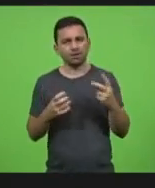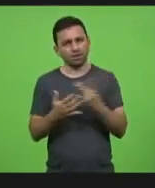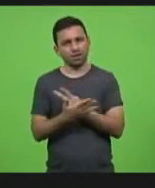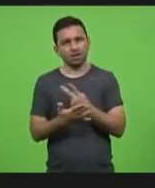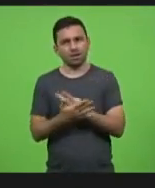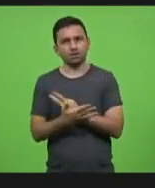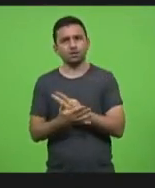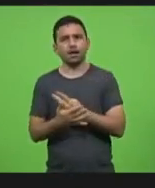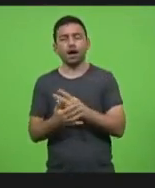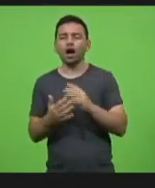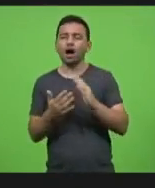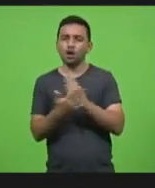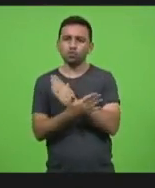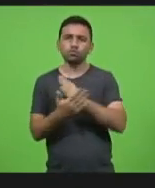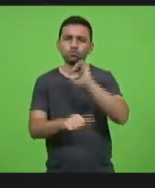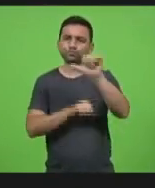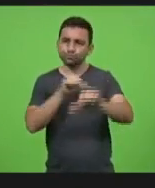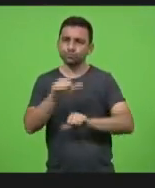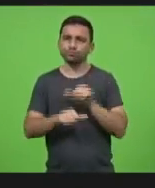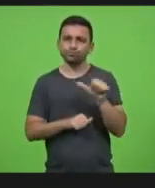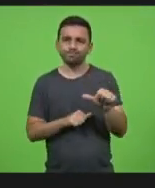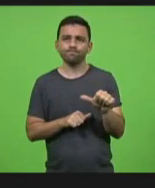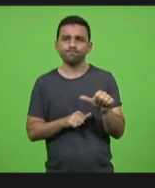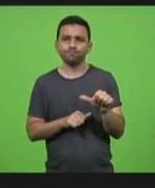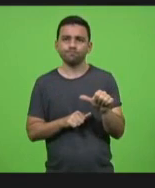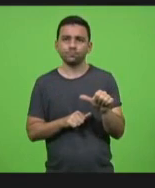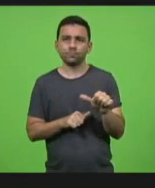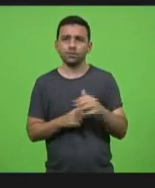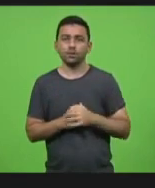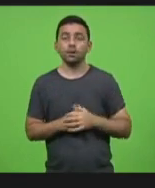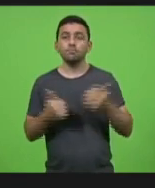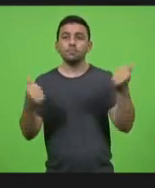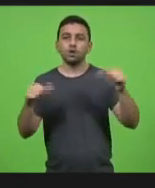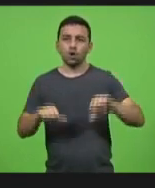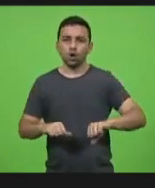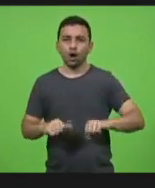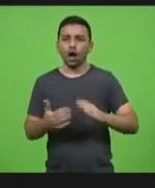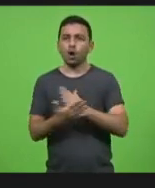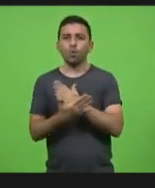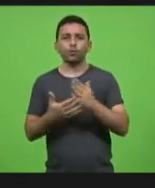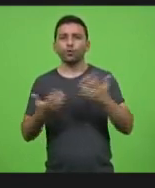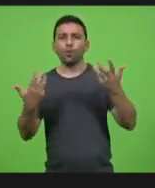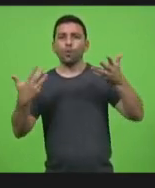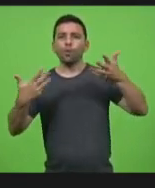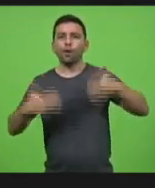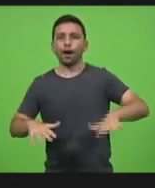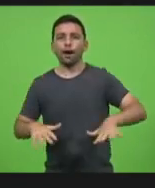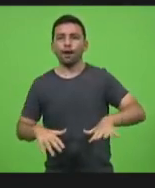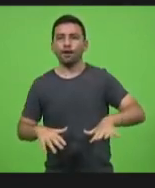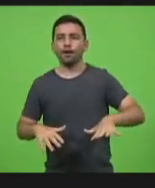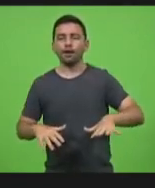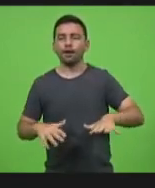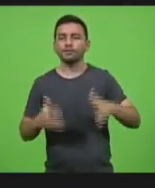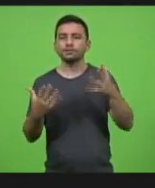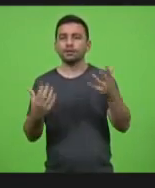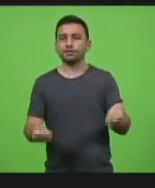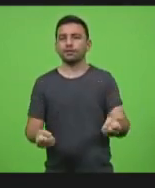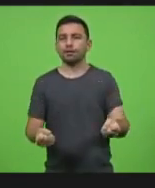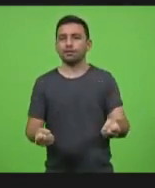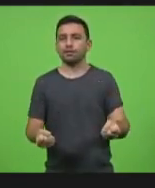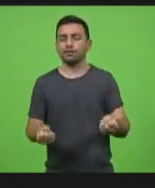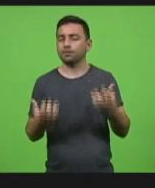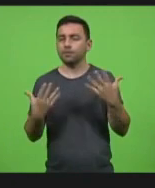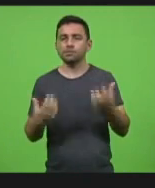reverteram a situação o pior cego é aquele que não quer ver então a pessoa quando admite o erro